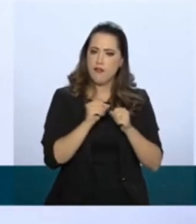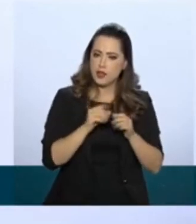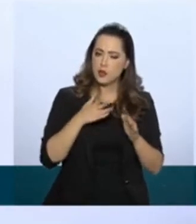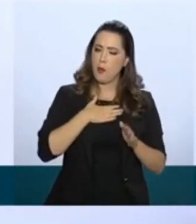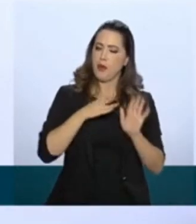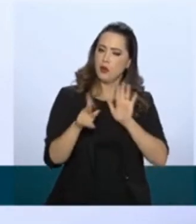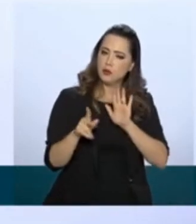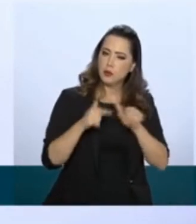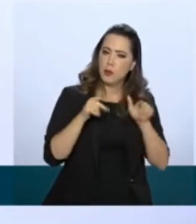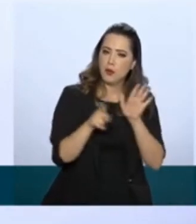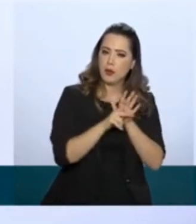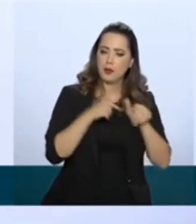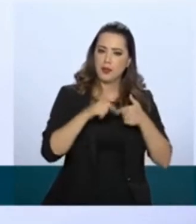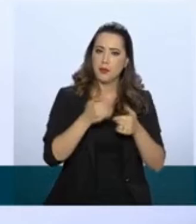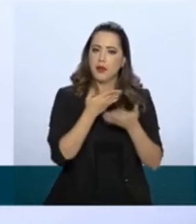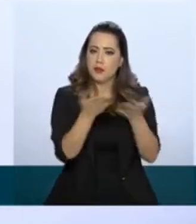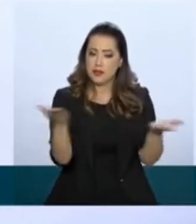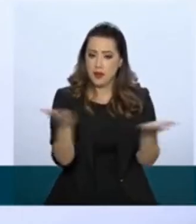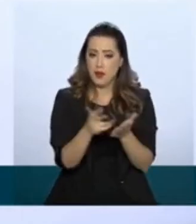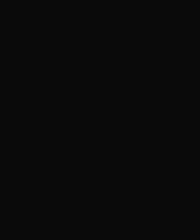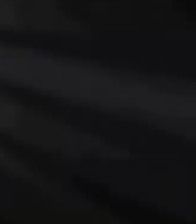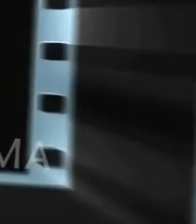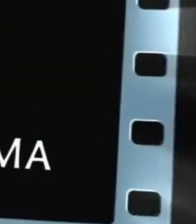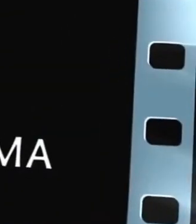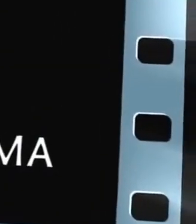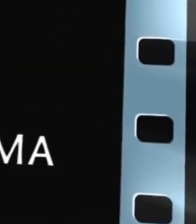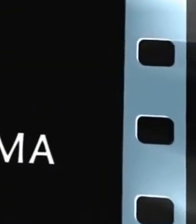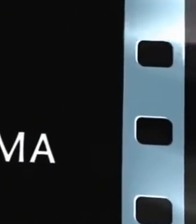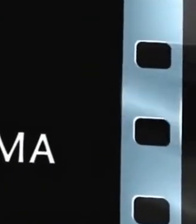você agora fará a sua. Muito obrigado a todos vocês.